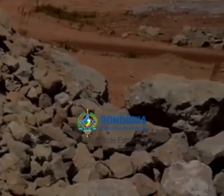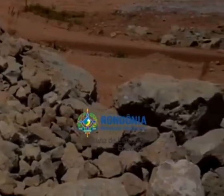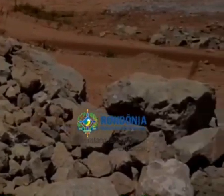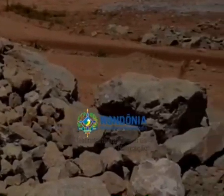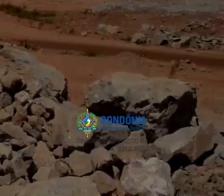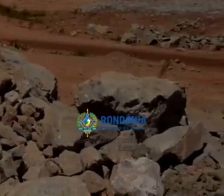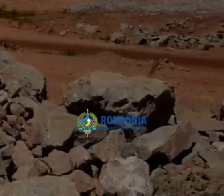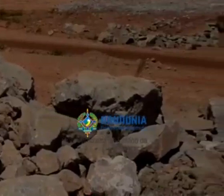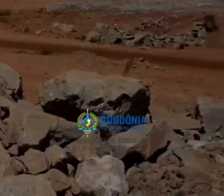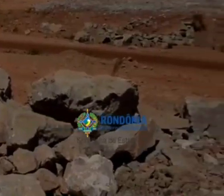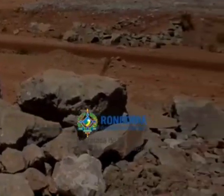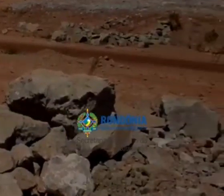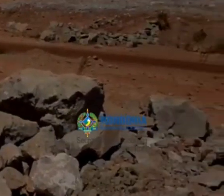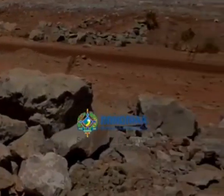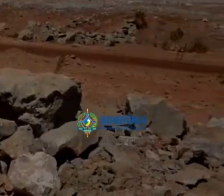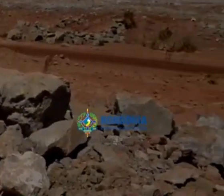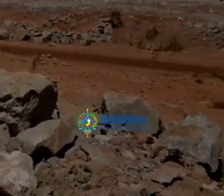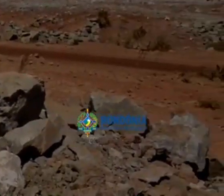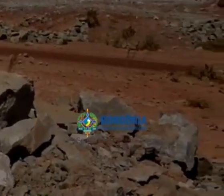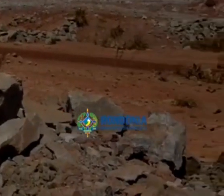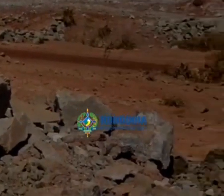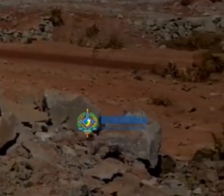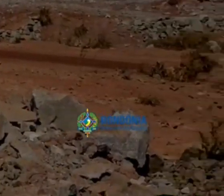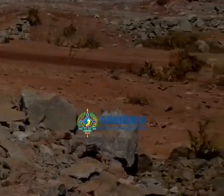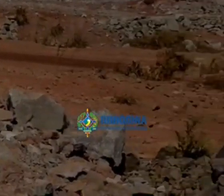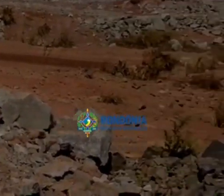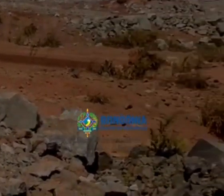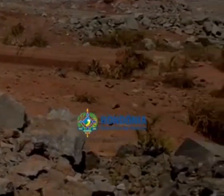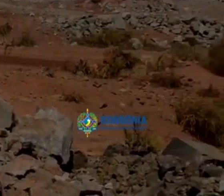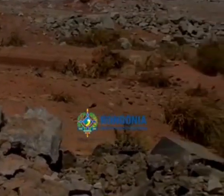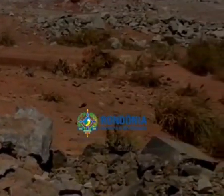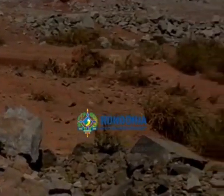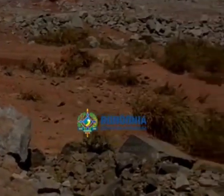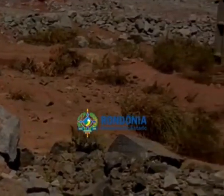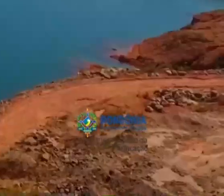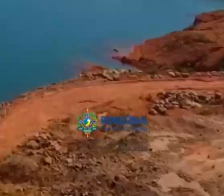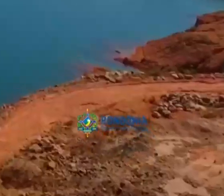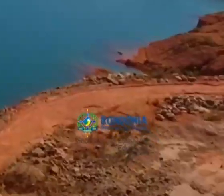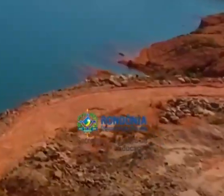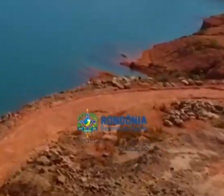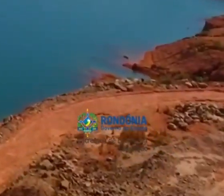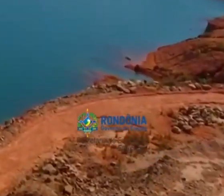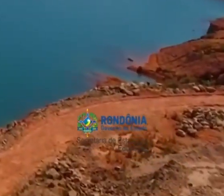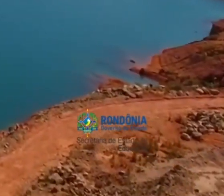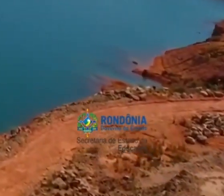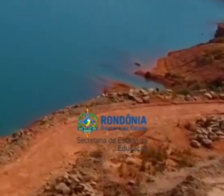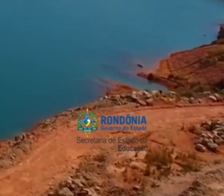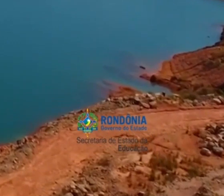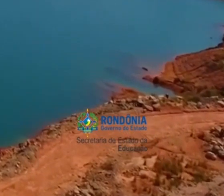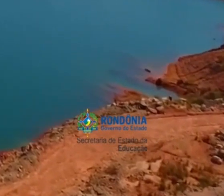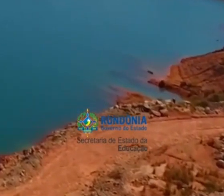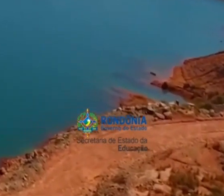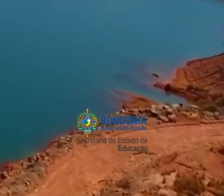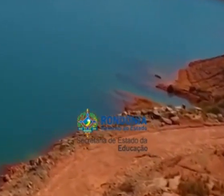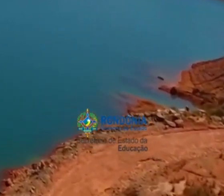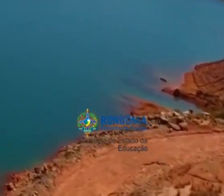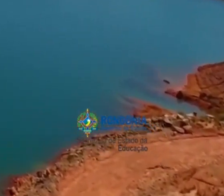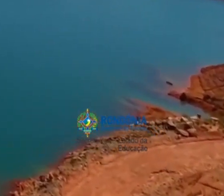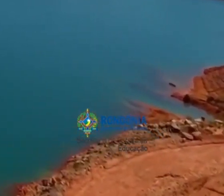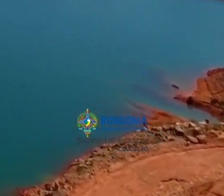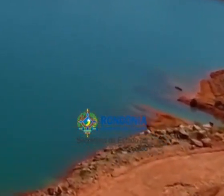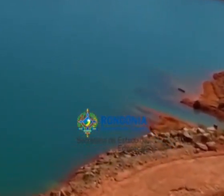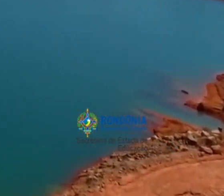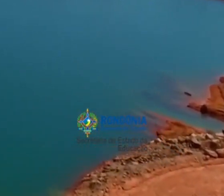% da produção do país. O grande centro produtor de Rondônia foi o Garimpo do Bom